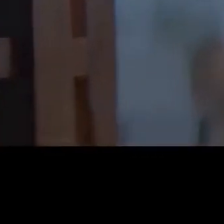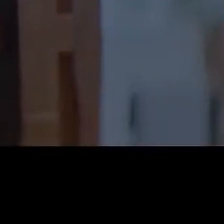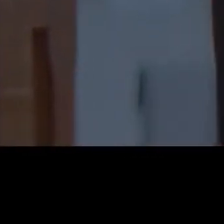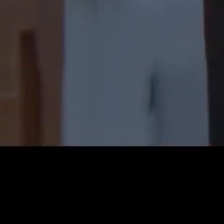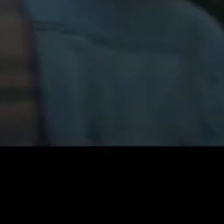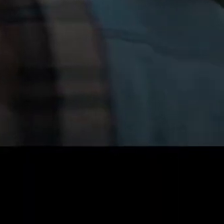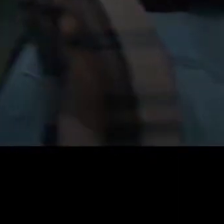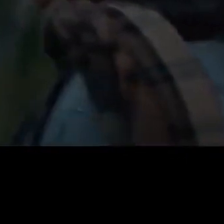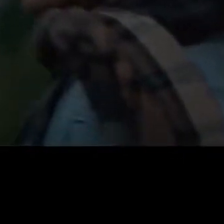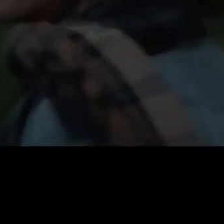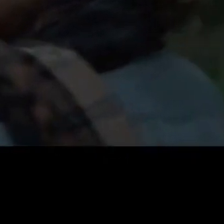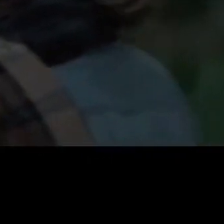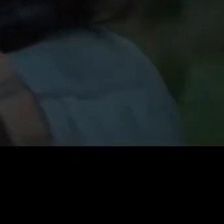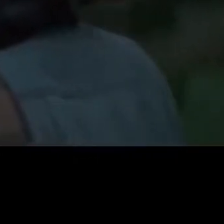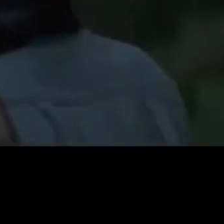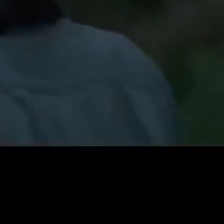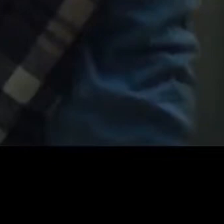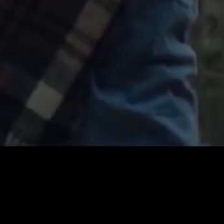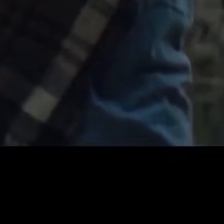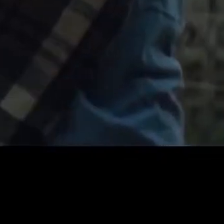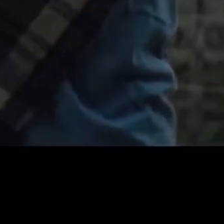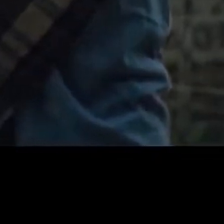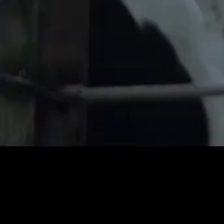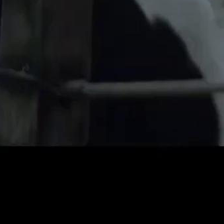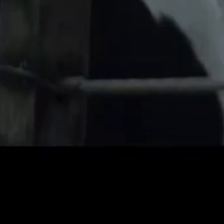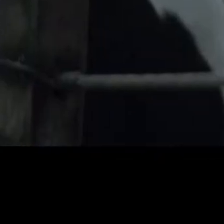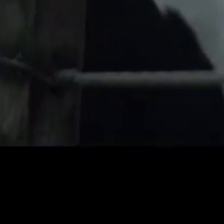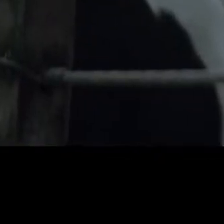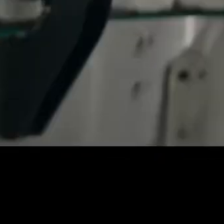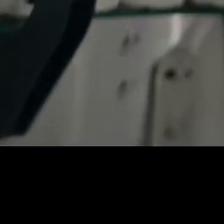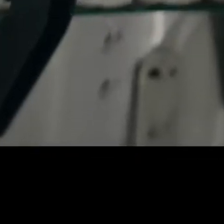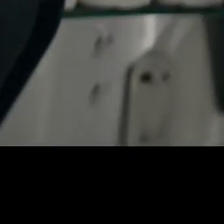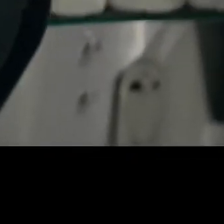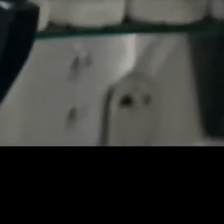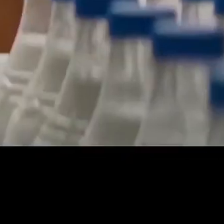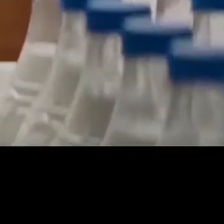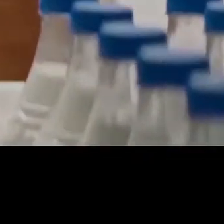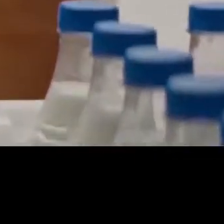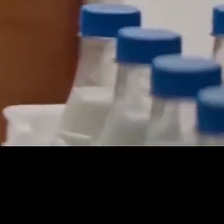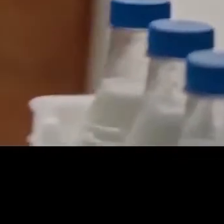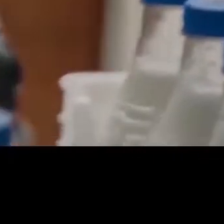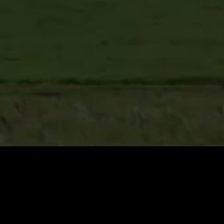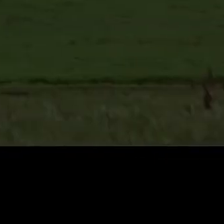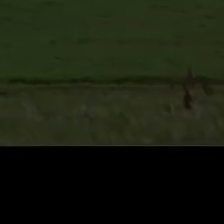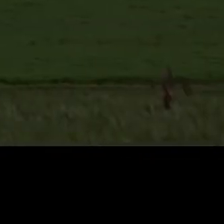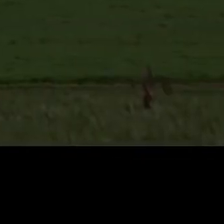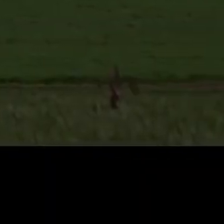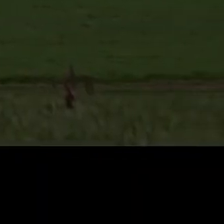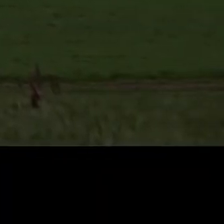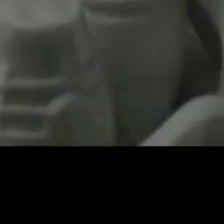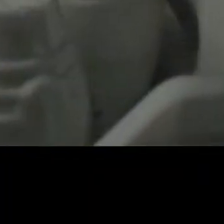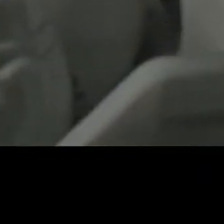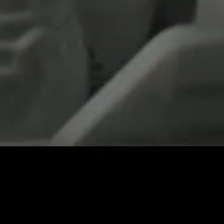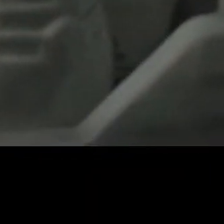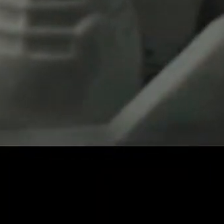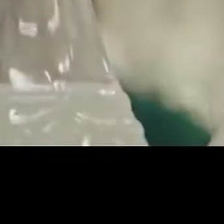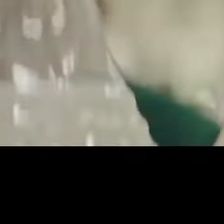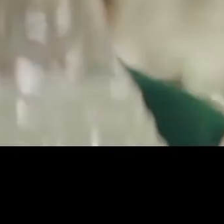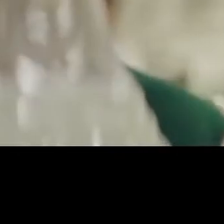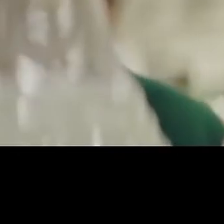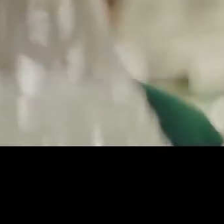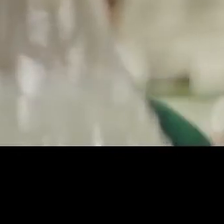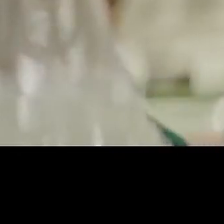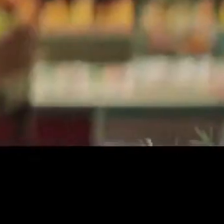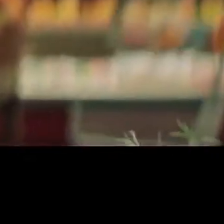Bem cedinho, os Schneider encontram a estrela e a duquesa que produzem um leite fresquinho e nutritivo que a